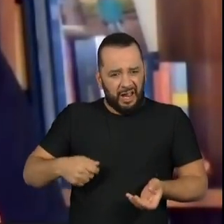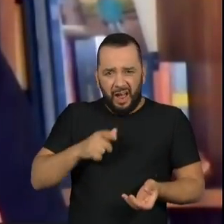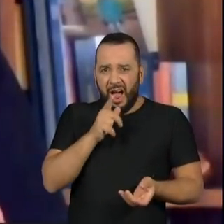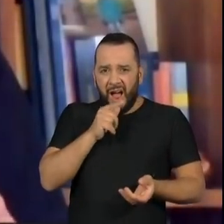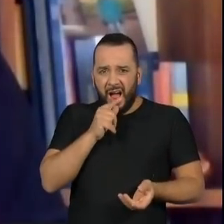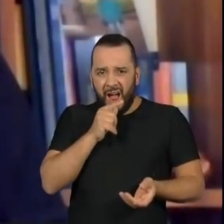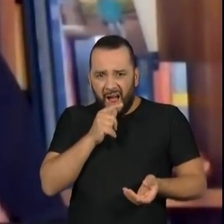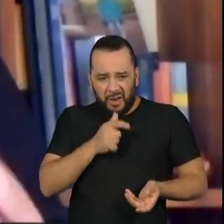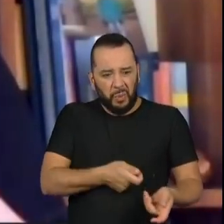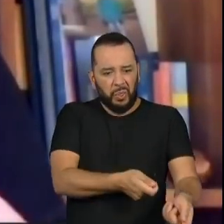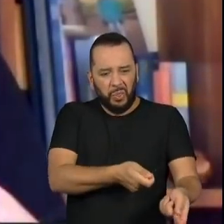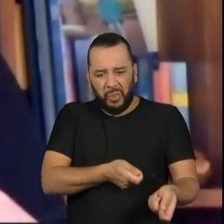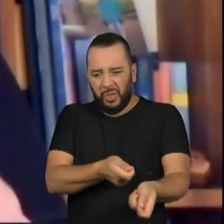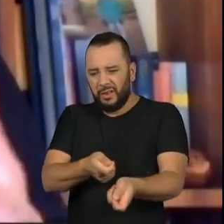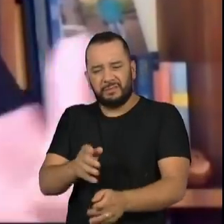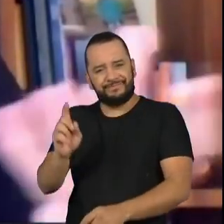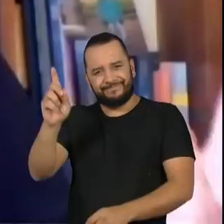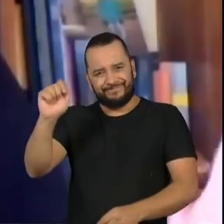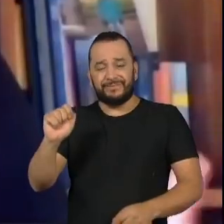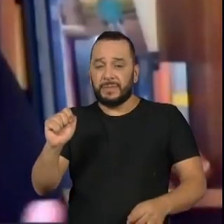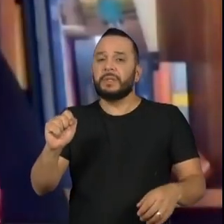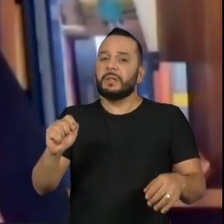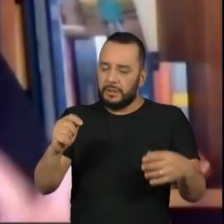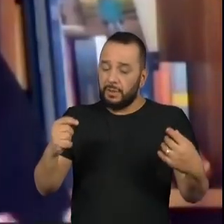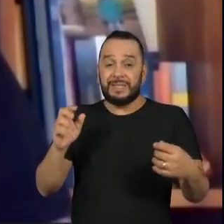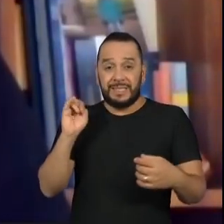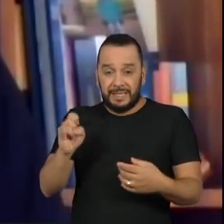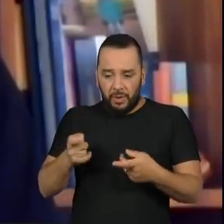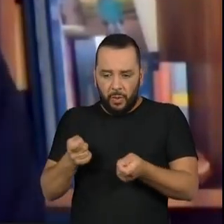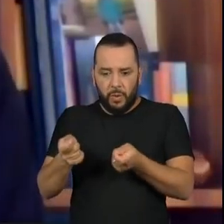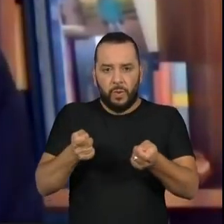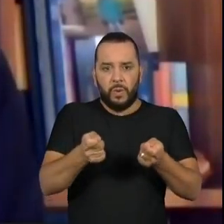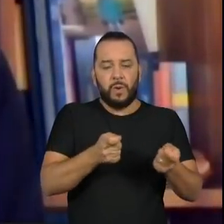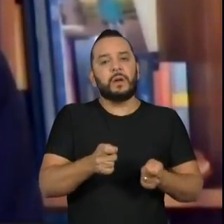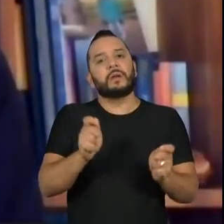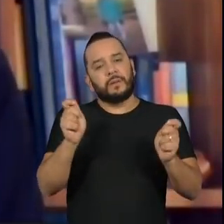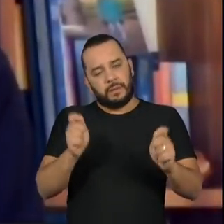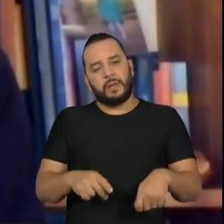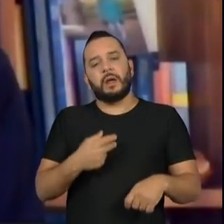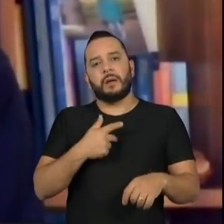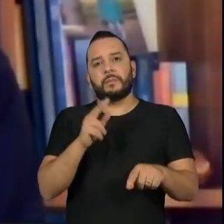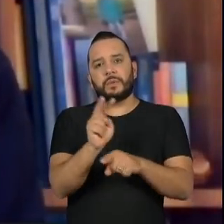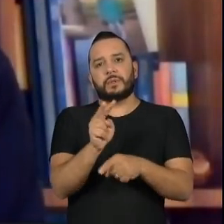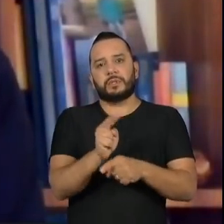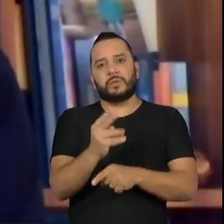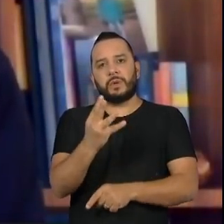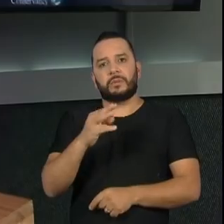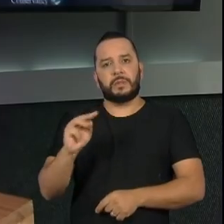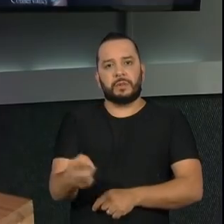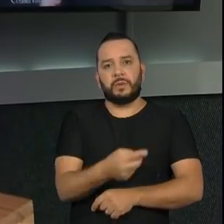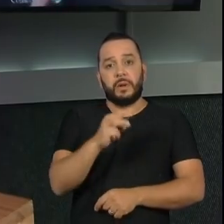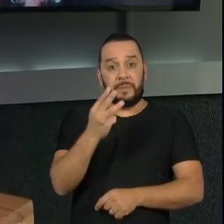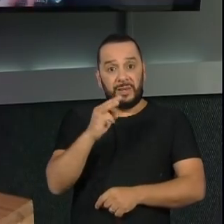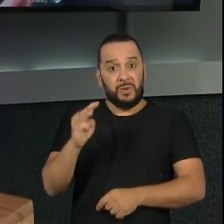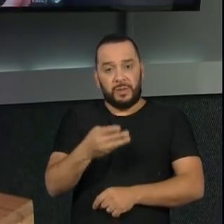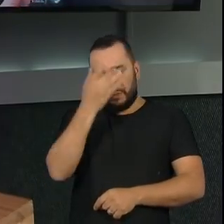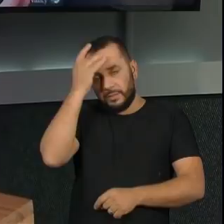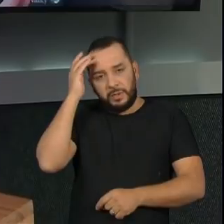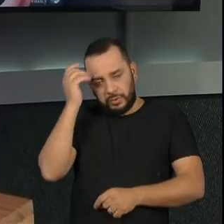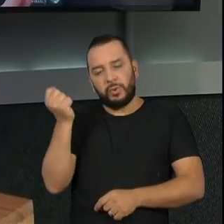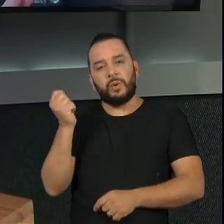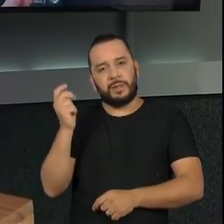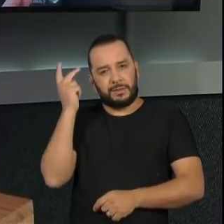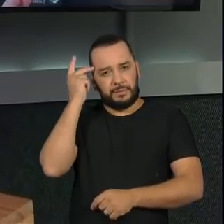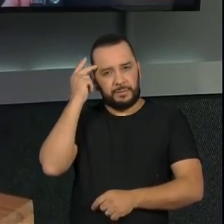reservatório inteiro, um dos mais importantes para abastecer mais de 4 milhões de pessoas na grande São Paulo. Agora é preciso que isso